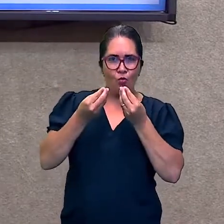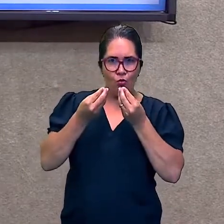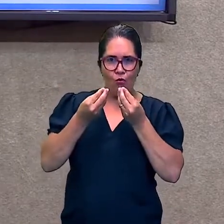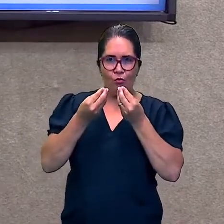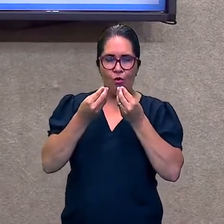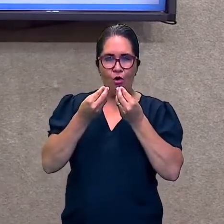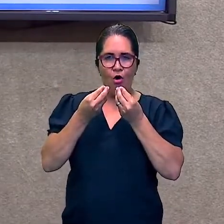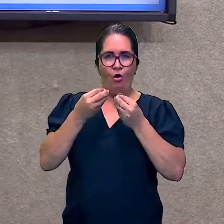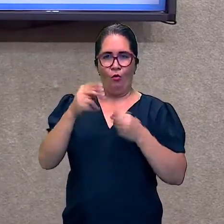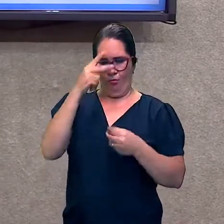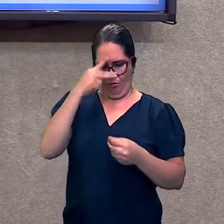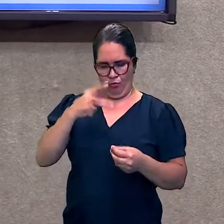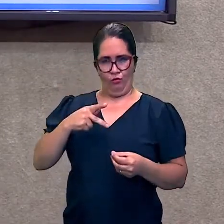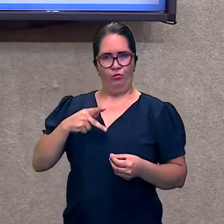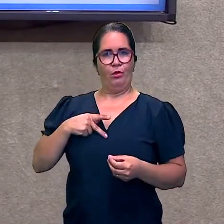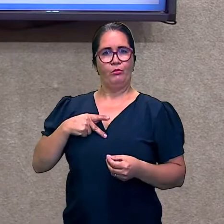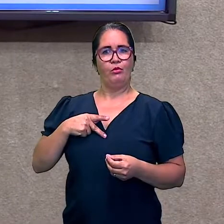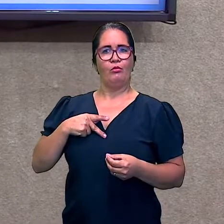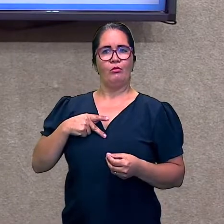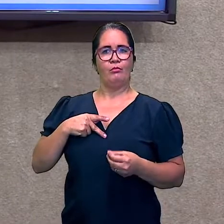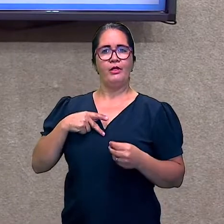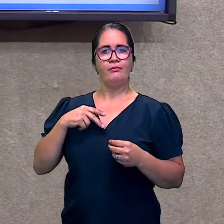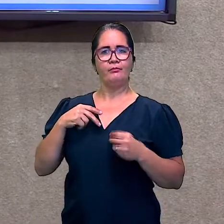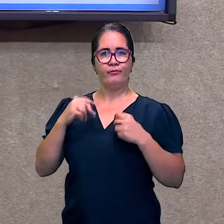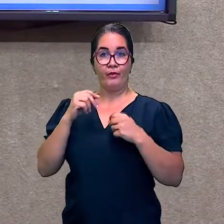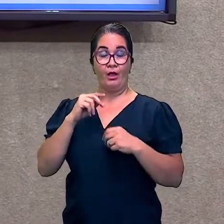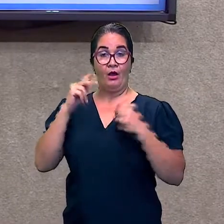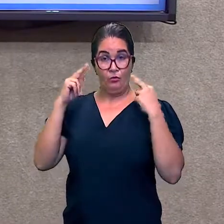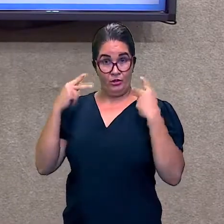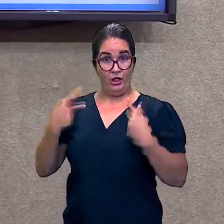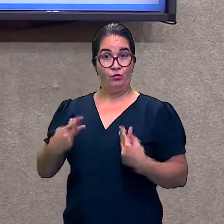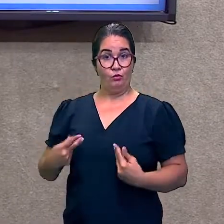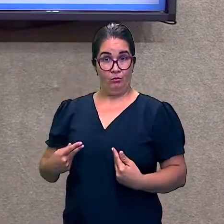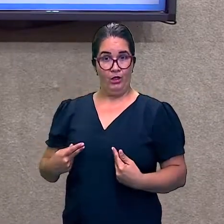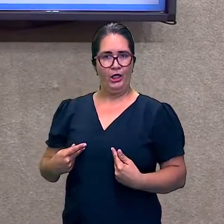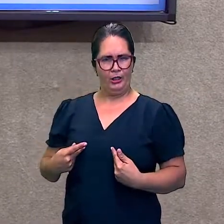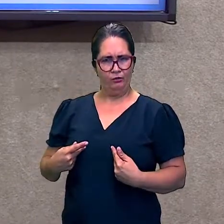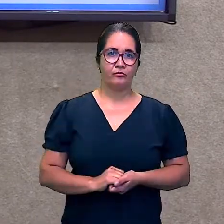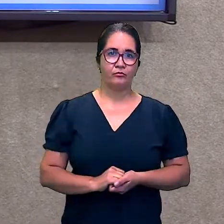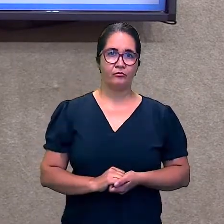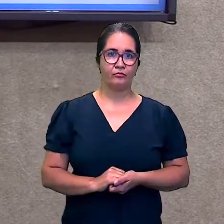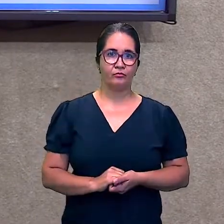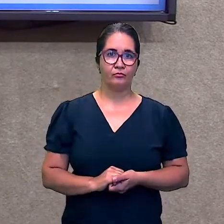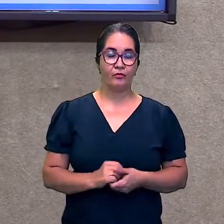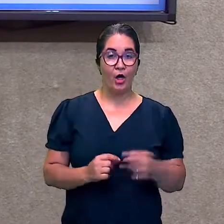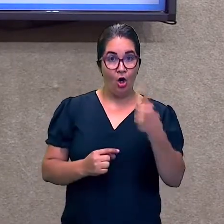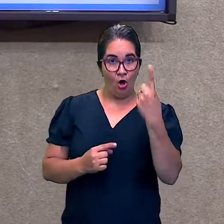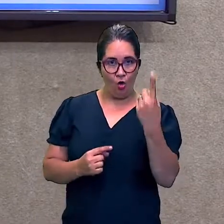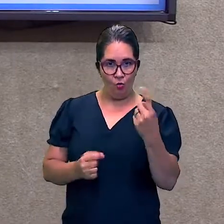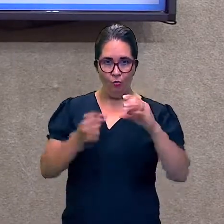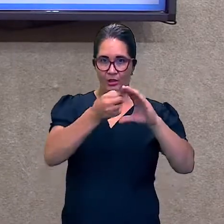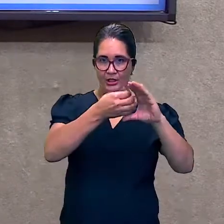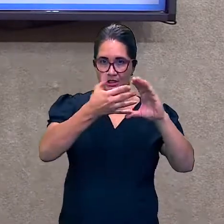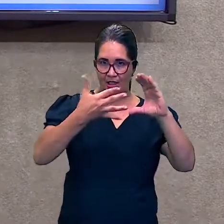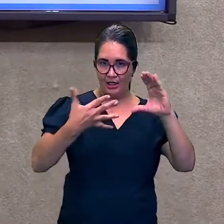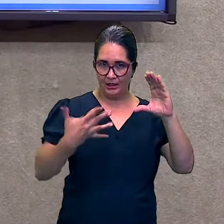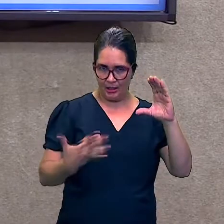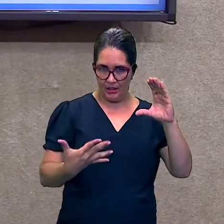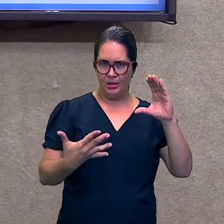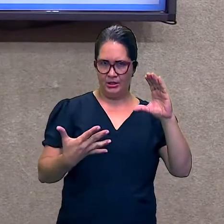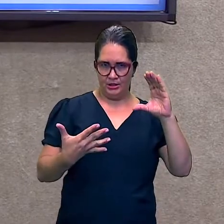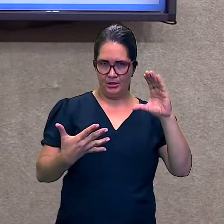humano, que colocava o indivíduo mais próximo de Deus. Uma das características